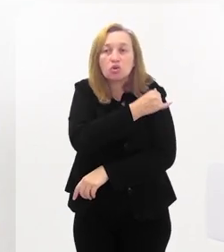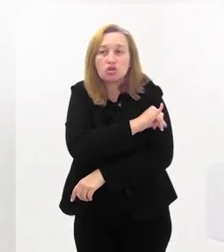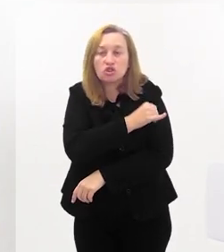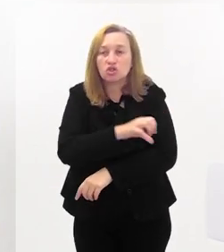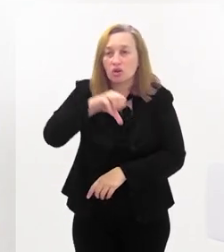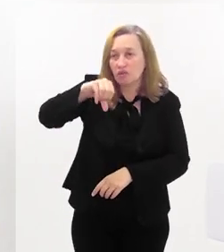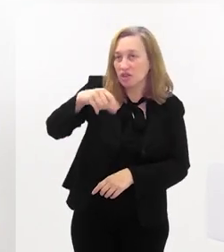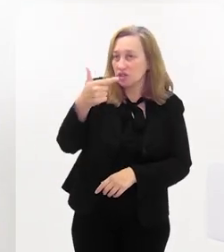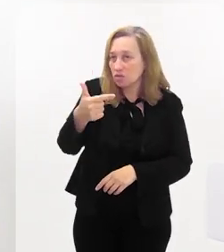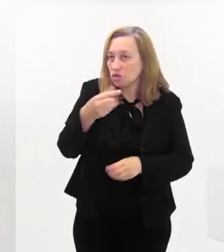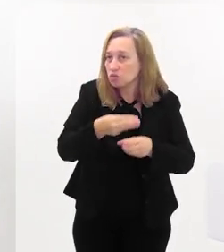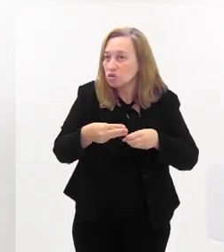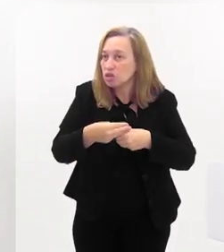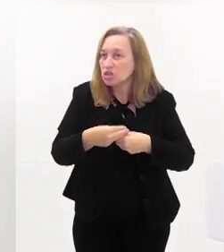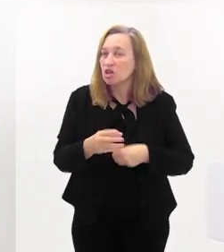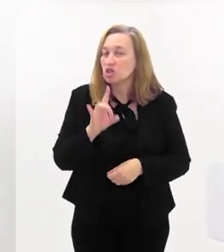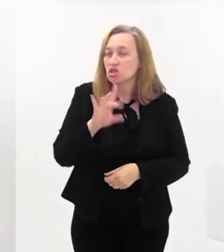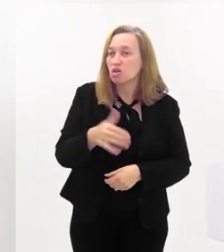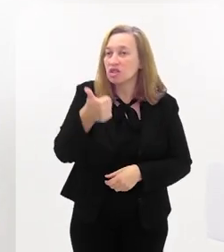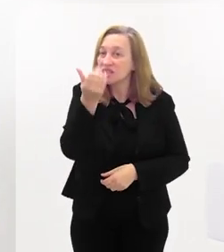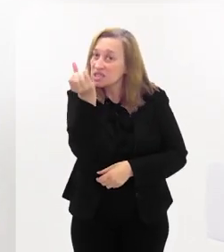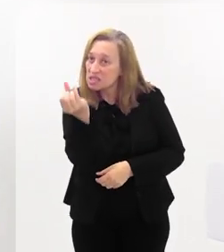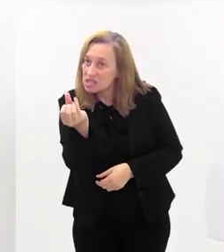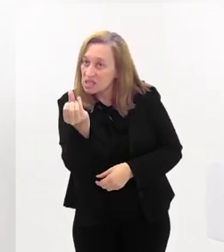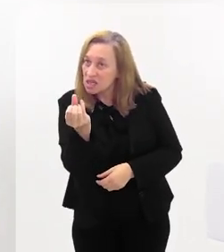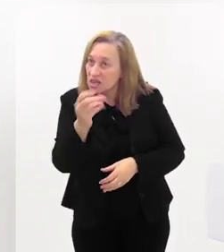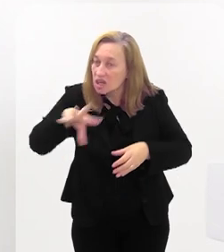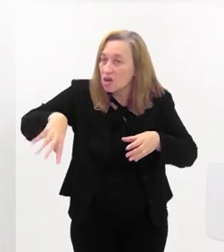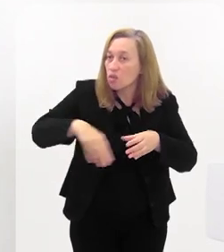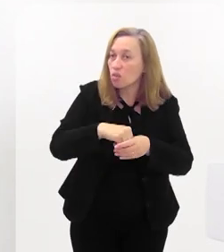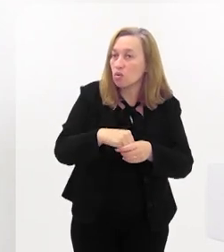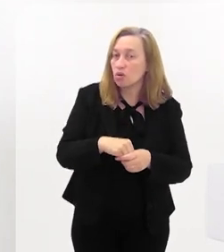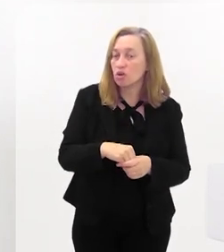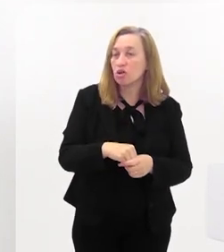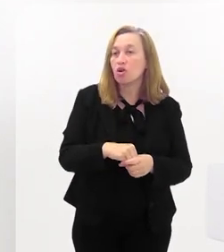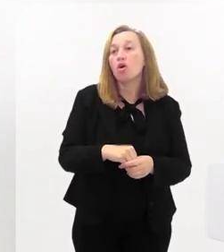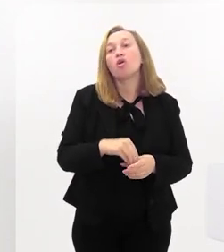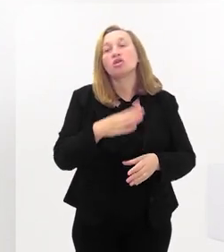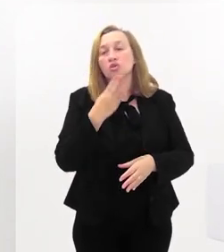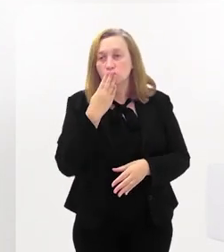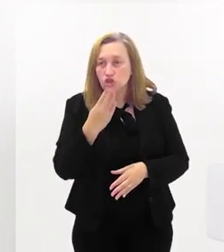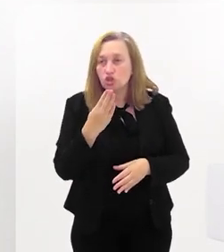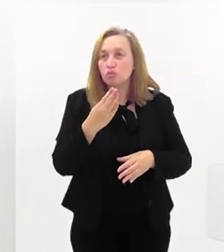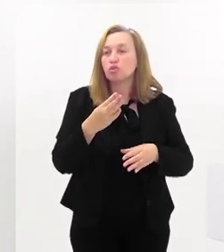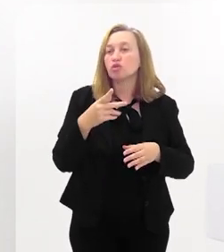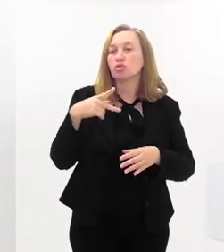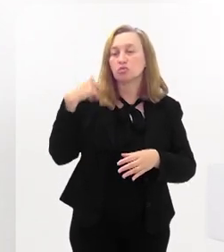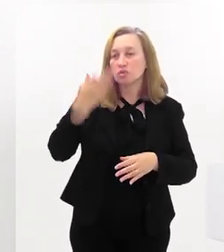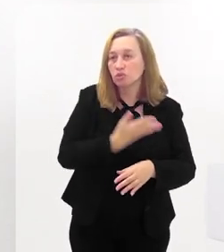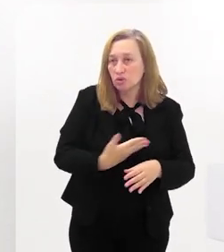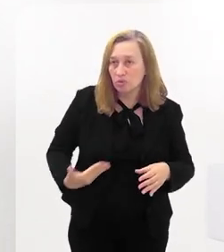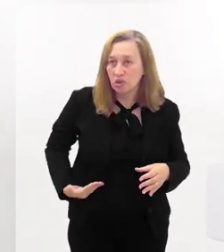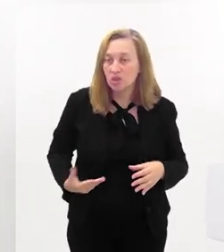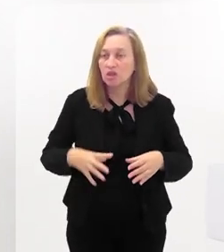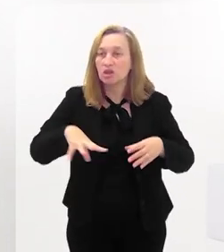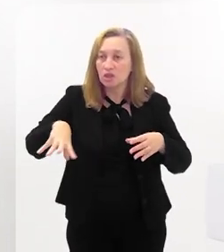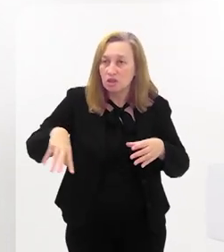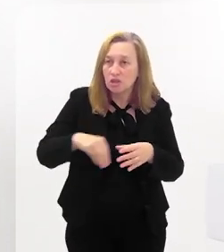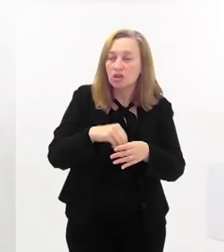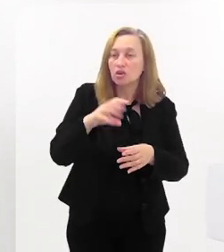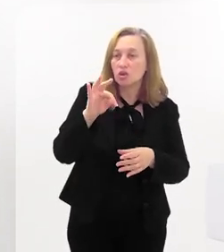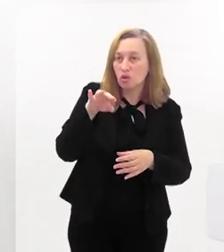92 municípios, nós vimos que apenas 16 implementam, tem algum tipo de política de encaminhamento de cotas raciais